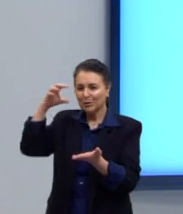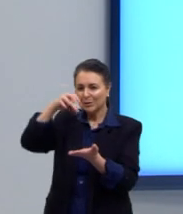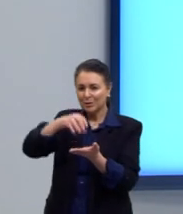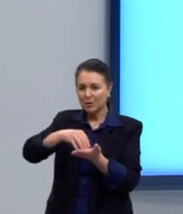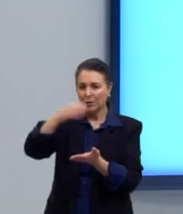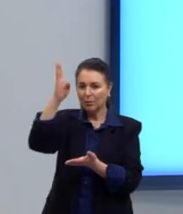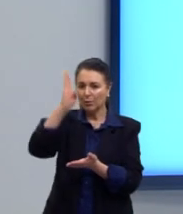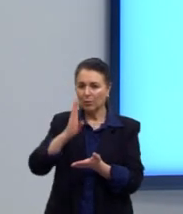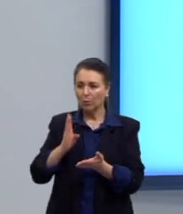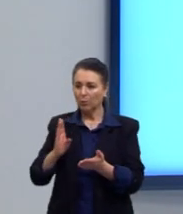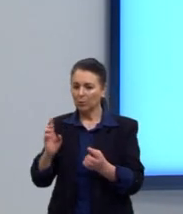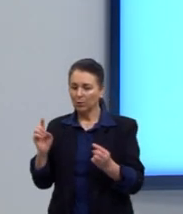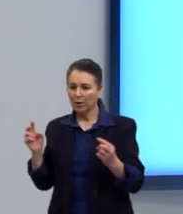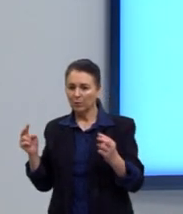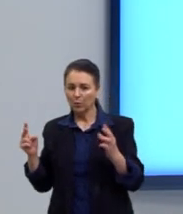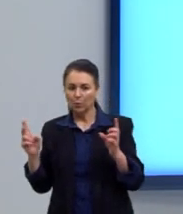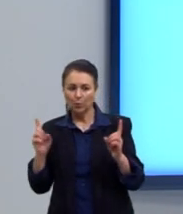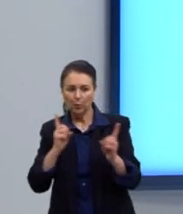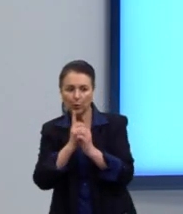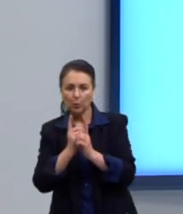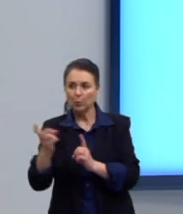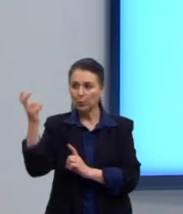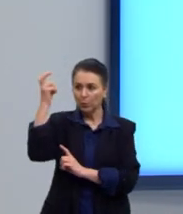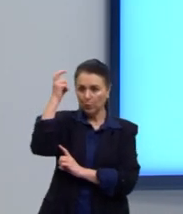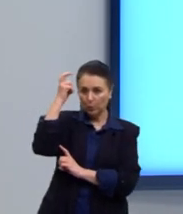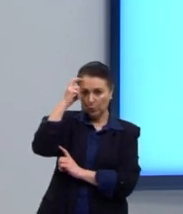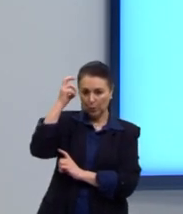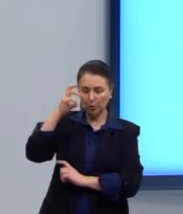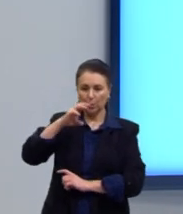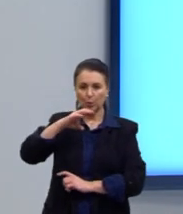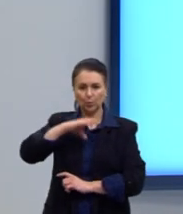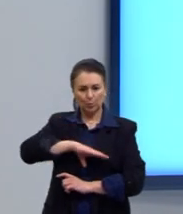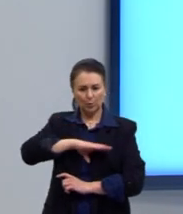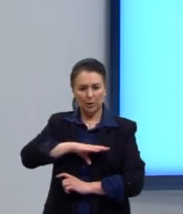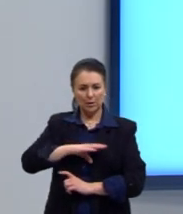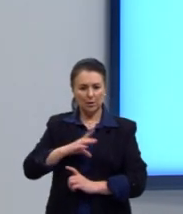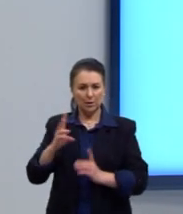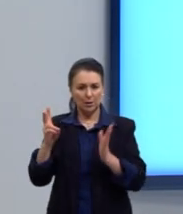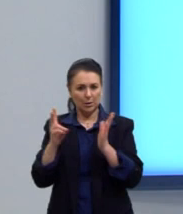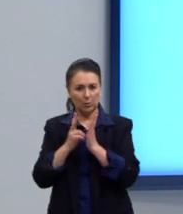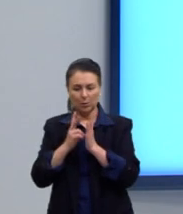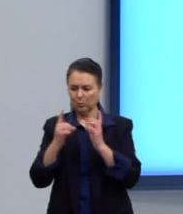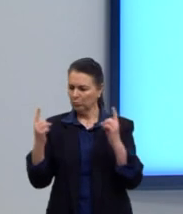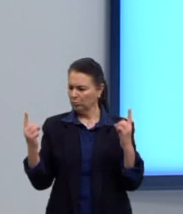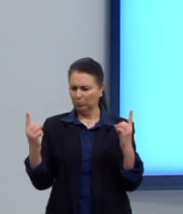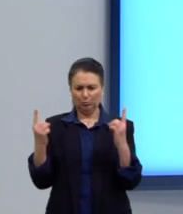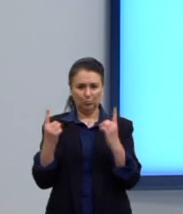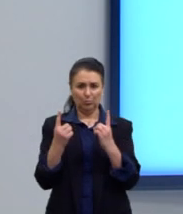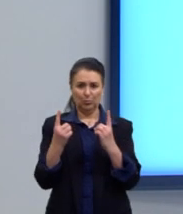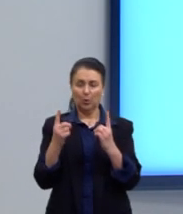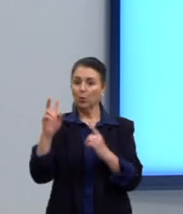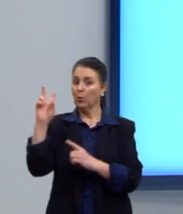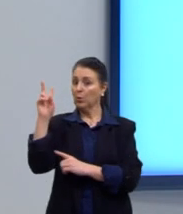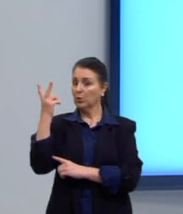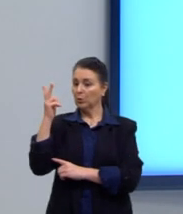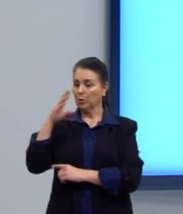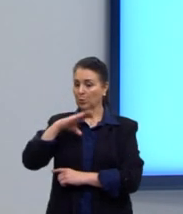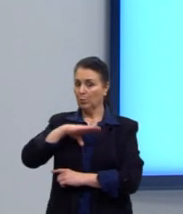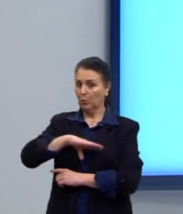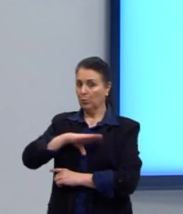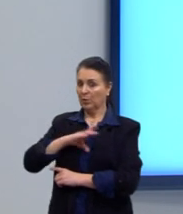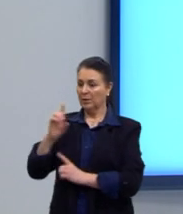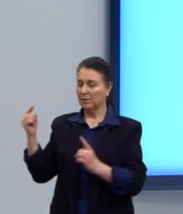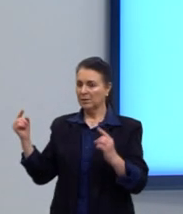choque cultural entre os portugueses e os indígenas que viviam por ali. Segundo os historiadores, os portugueses